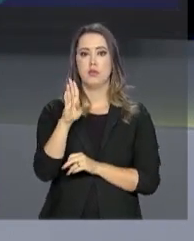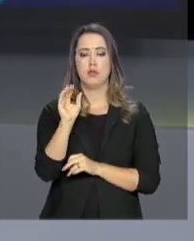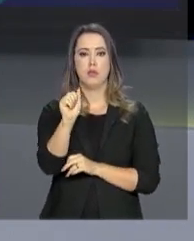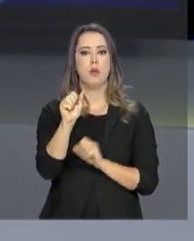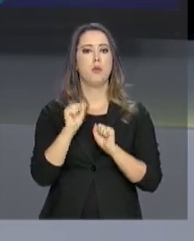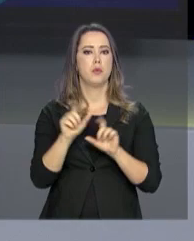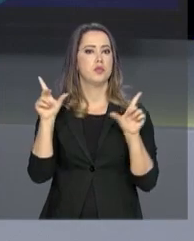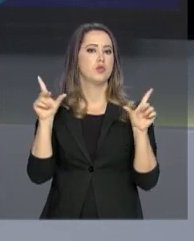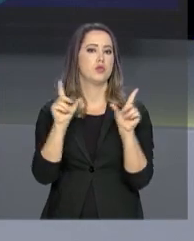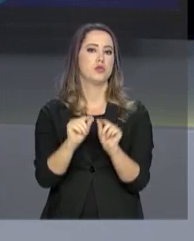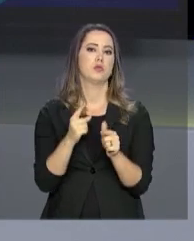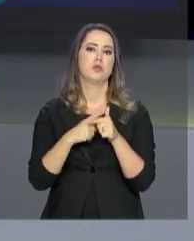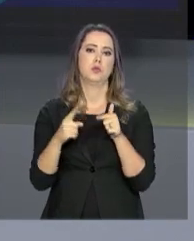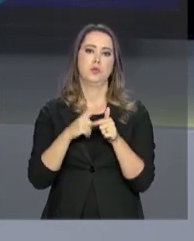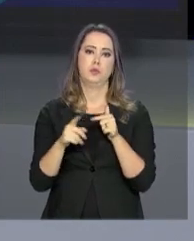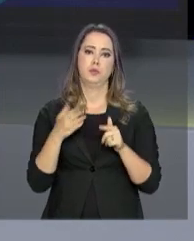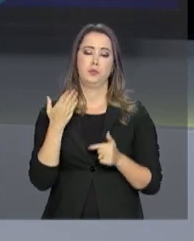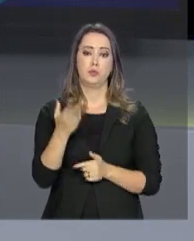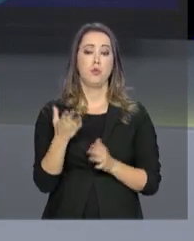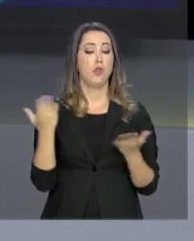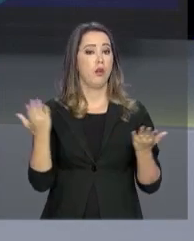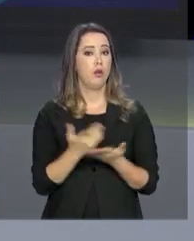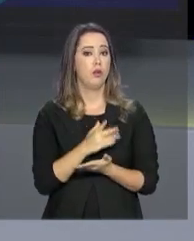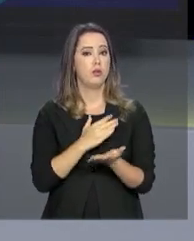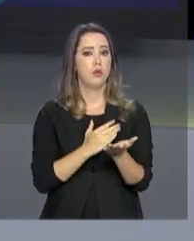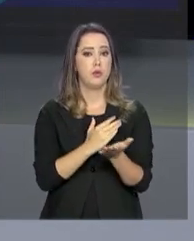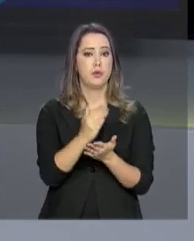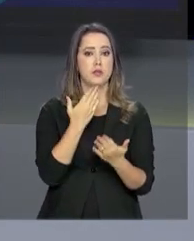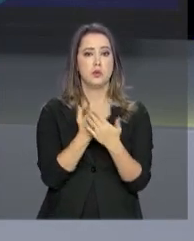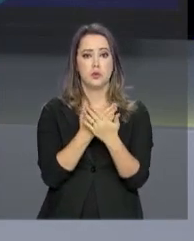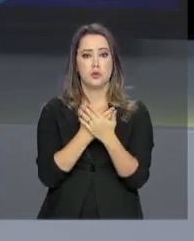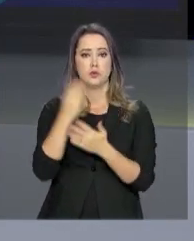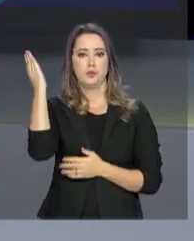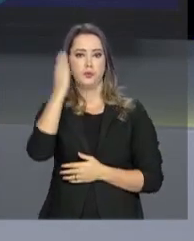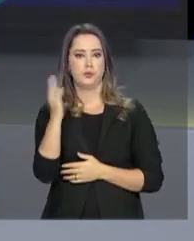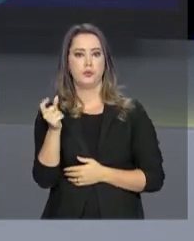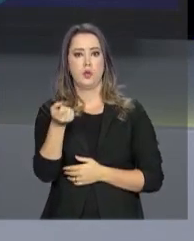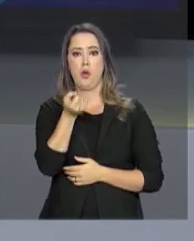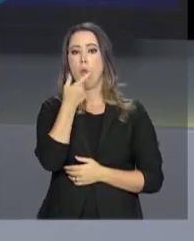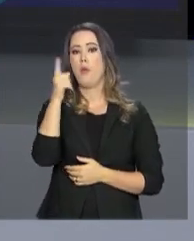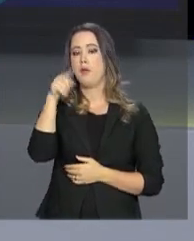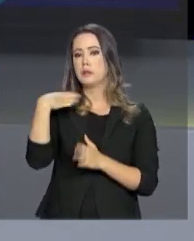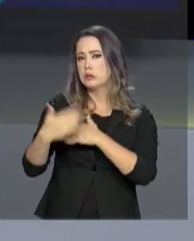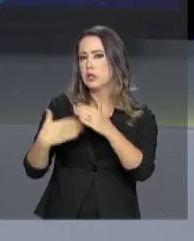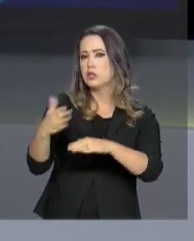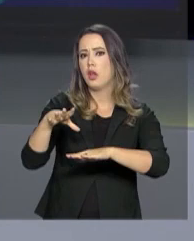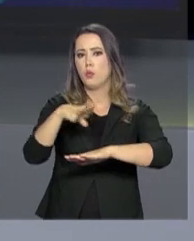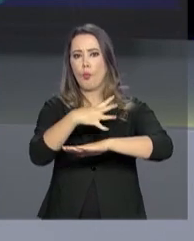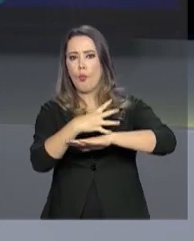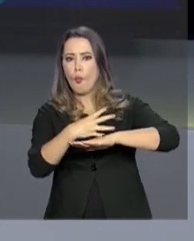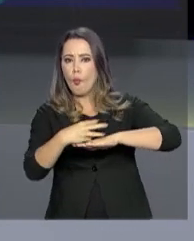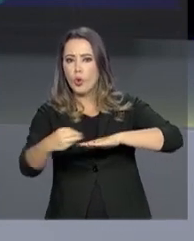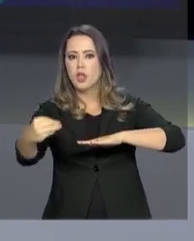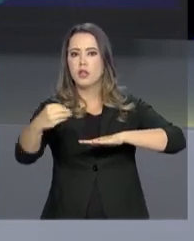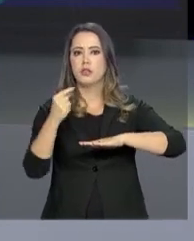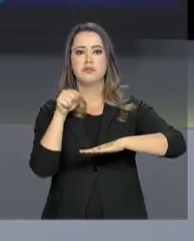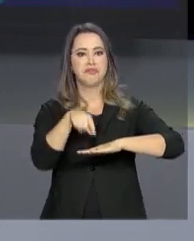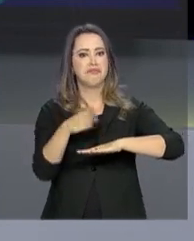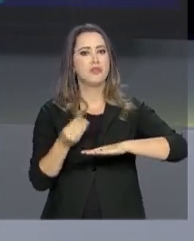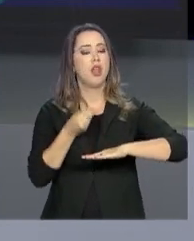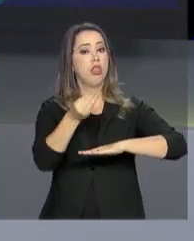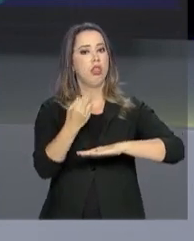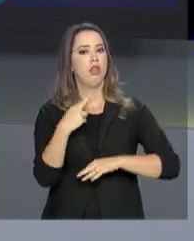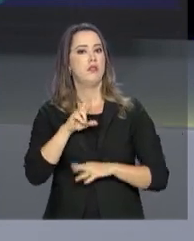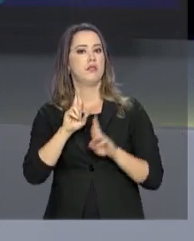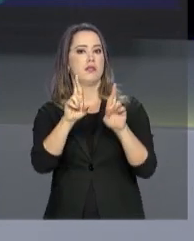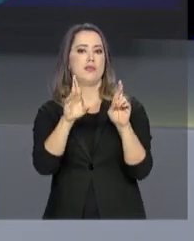reduzir esses casos mais extremos. Agora ele começa a ser estudado no Brasil. O remédio acelera a cicatrização e traz